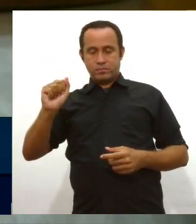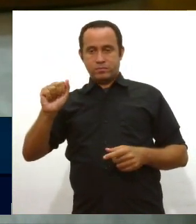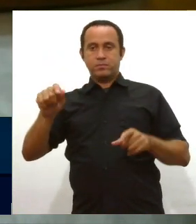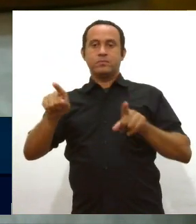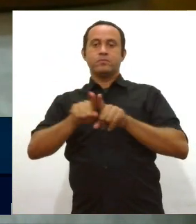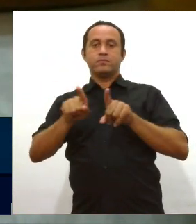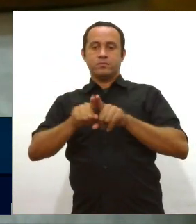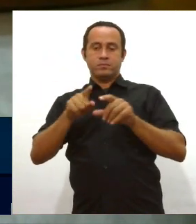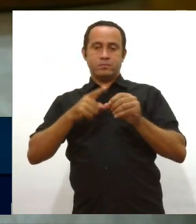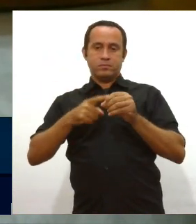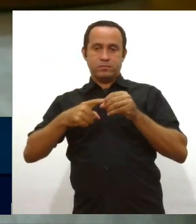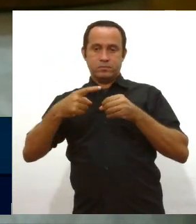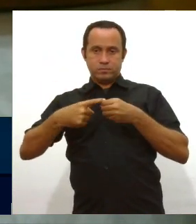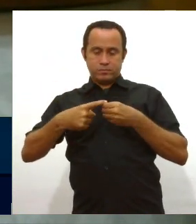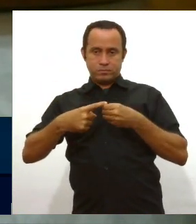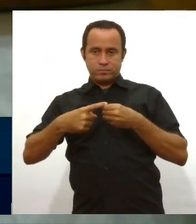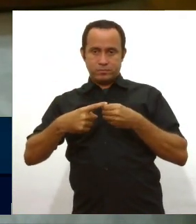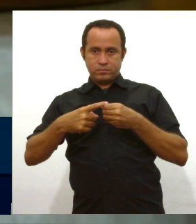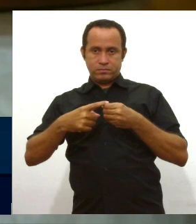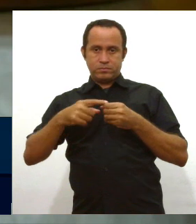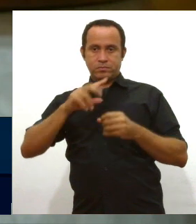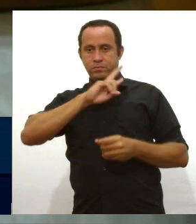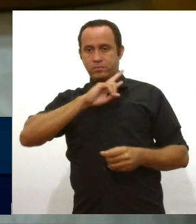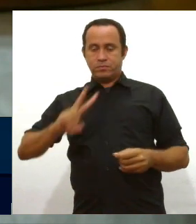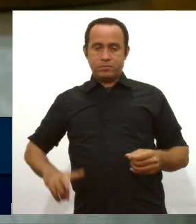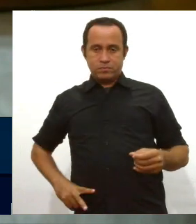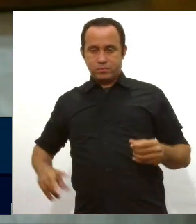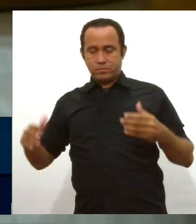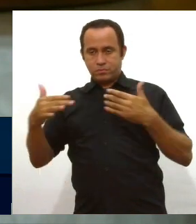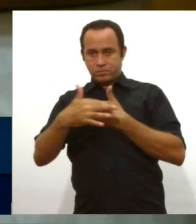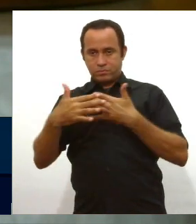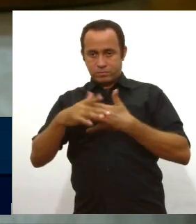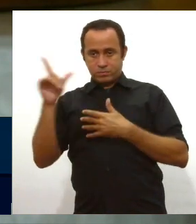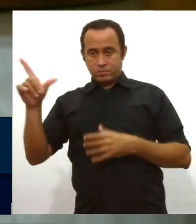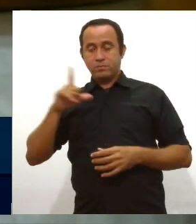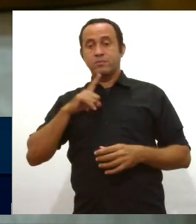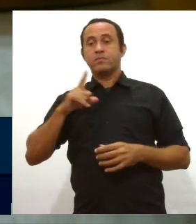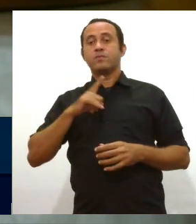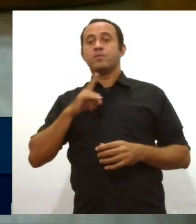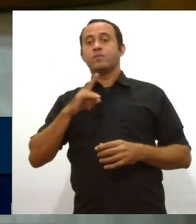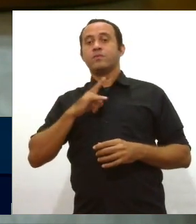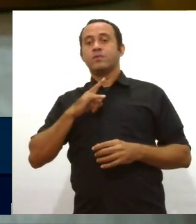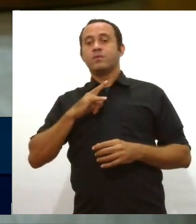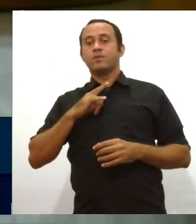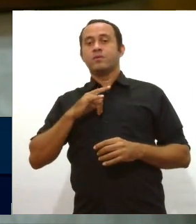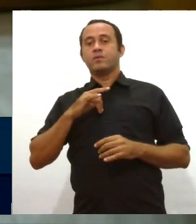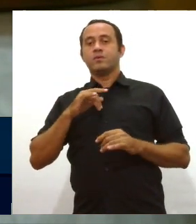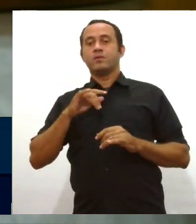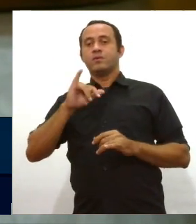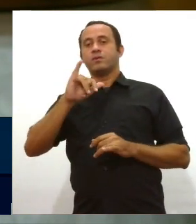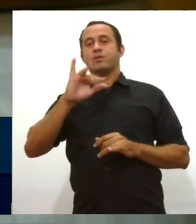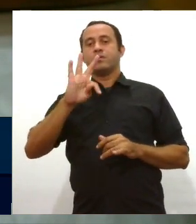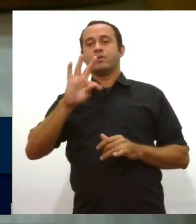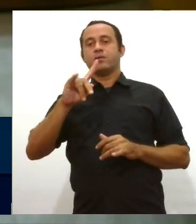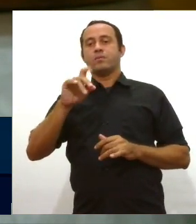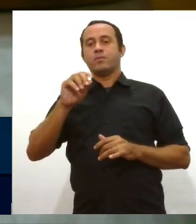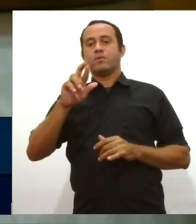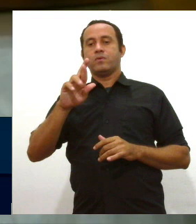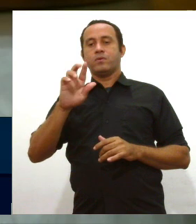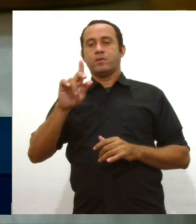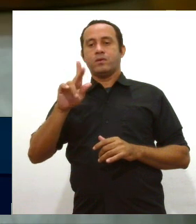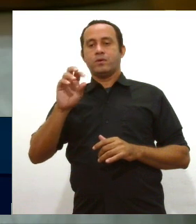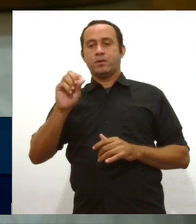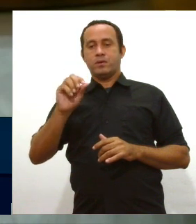chapa de vereador que ele conseguiu montar naquela cidade. Também estivemos em Itapuranga da Ajuda, onde teremos também